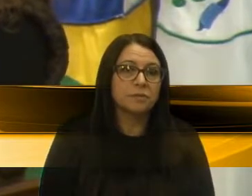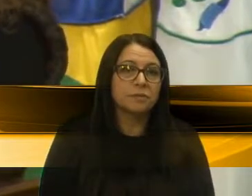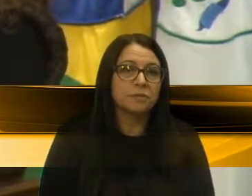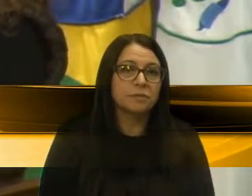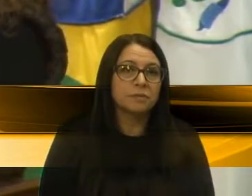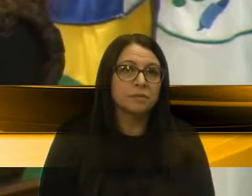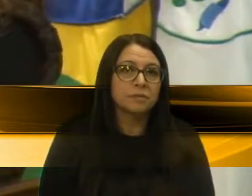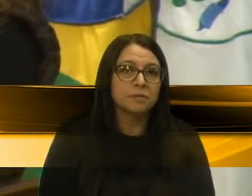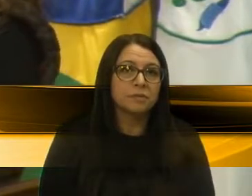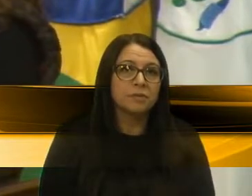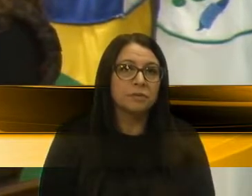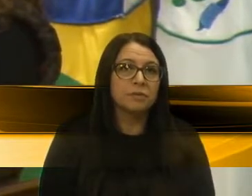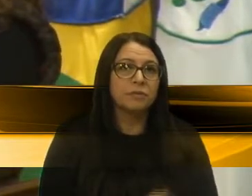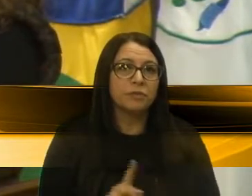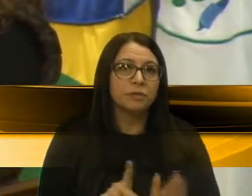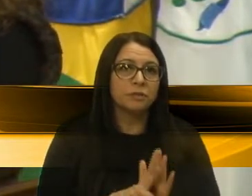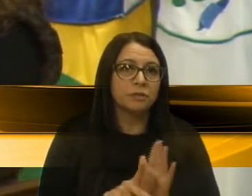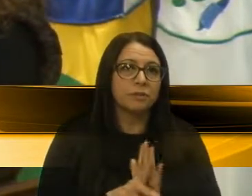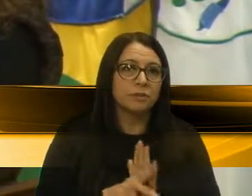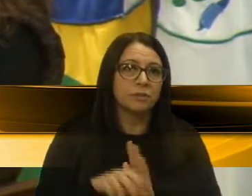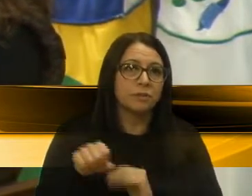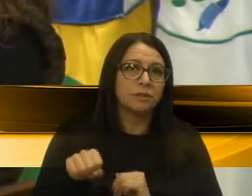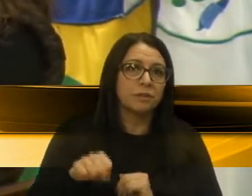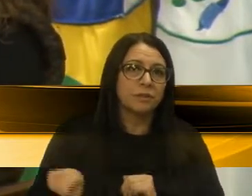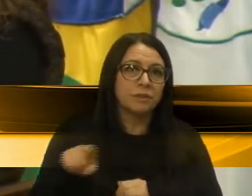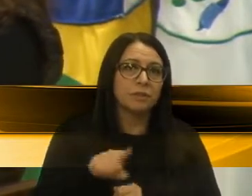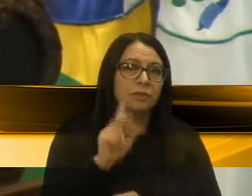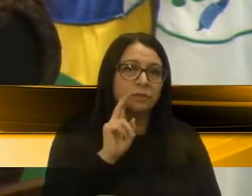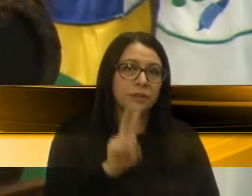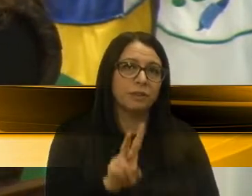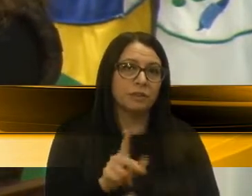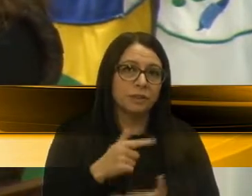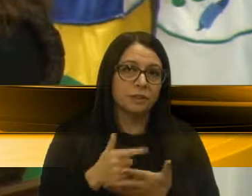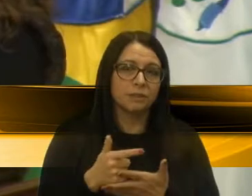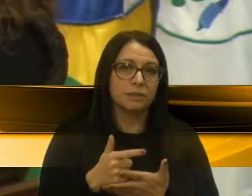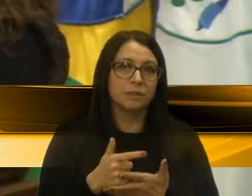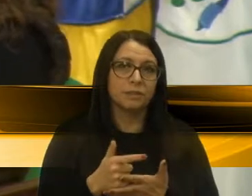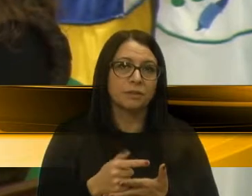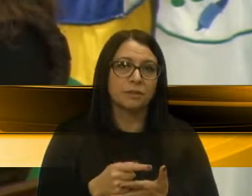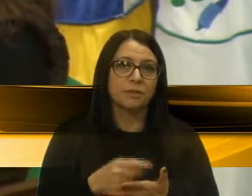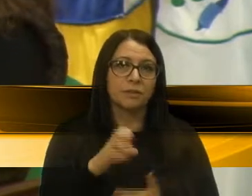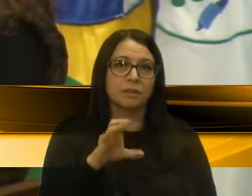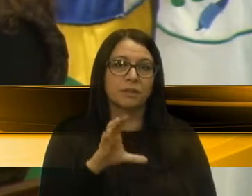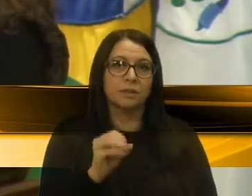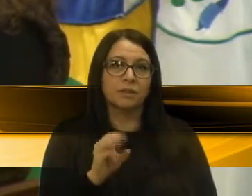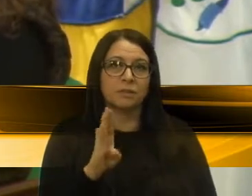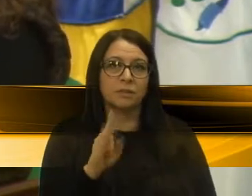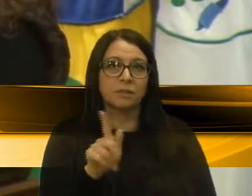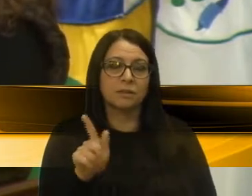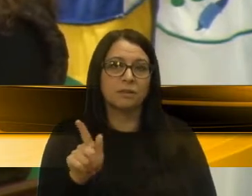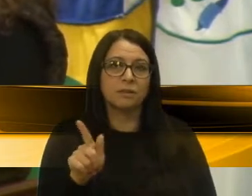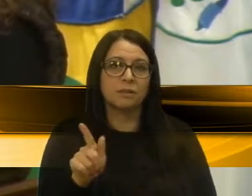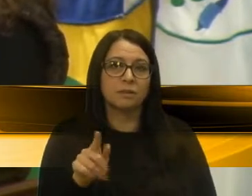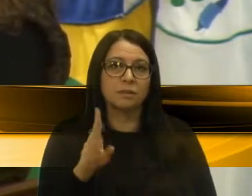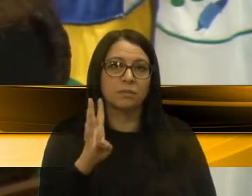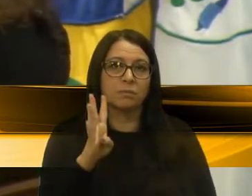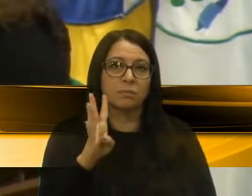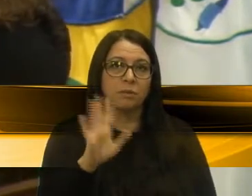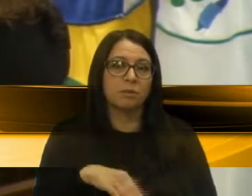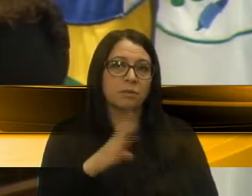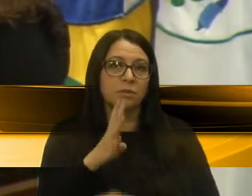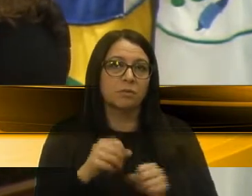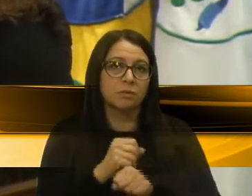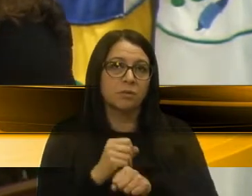é levar a minha própria sacola. Eu levo a minha própria sacola, Eco Bag, eu já tenho há mais de quatro anos essa sacolinha.